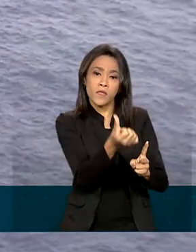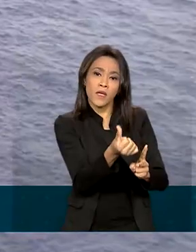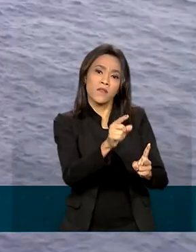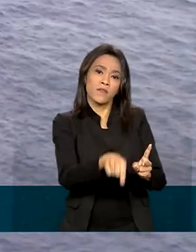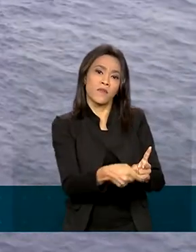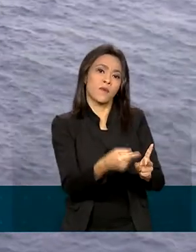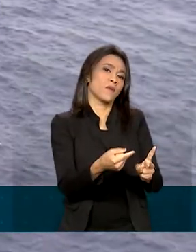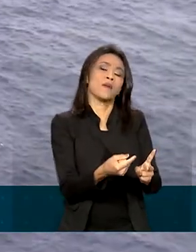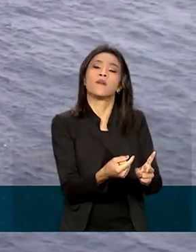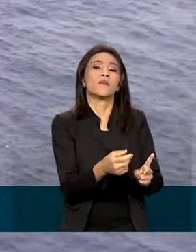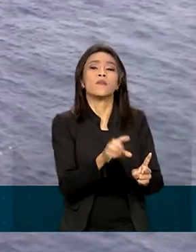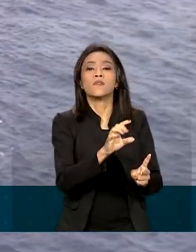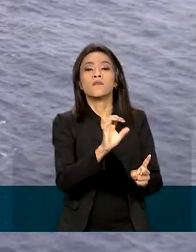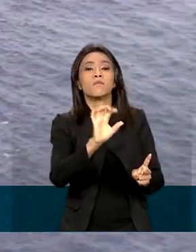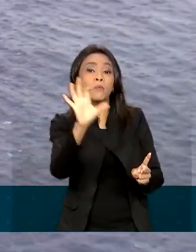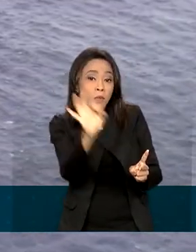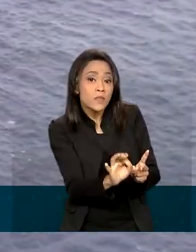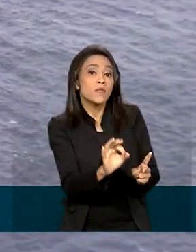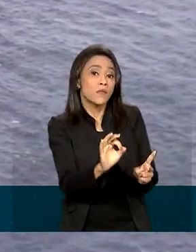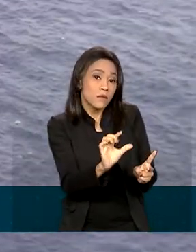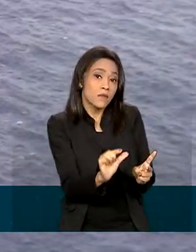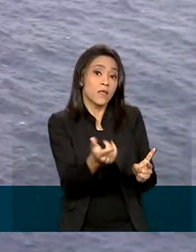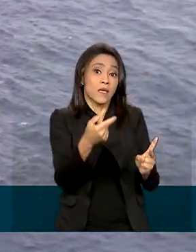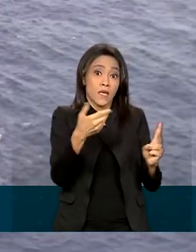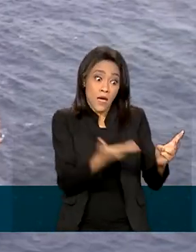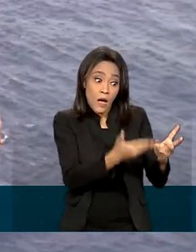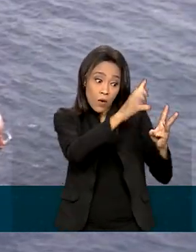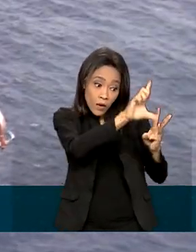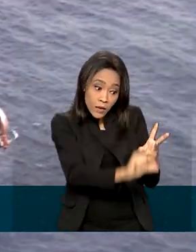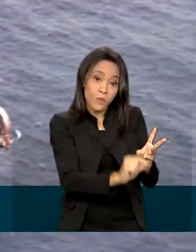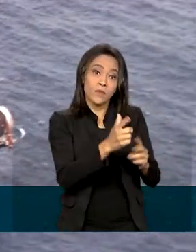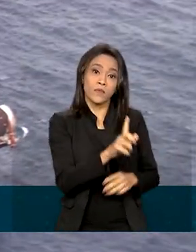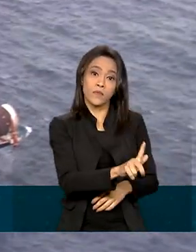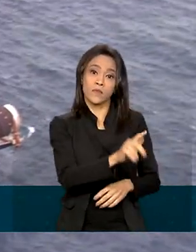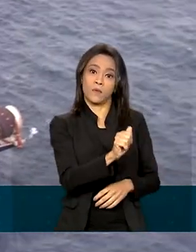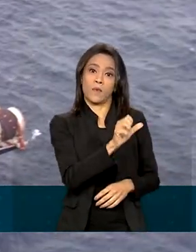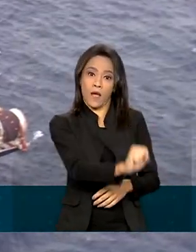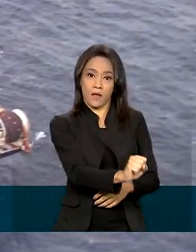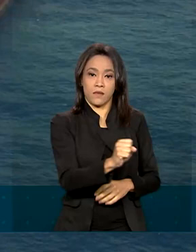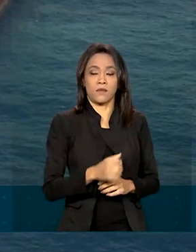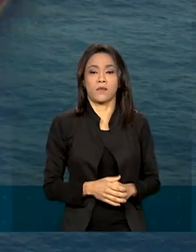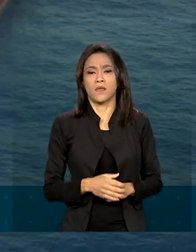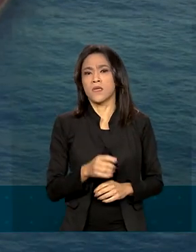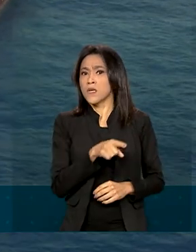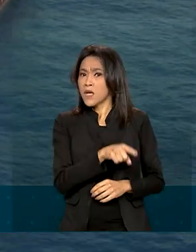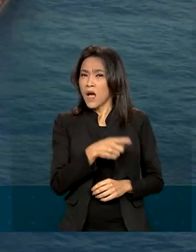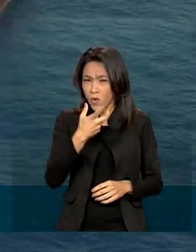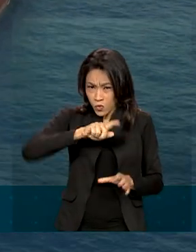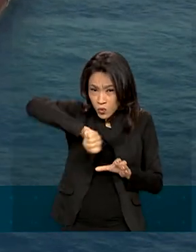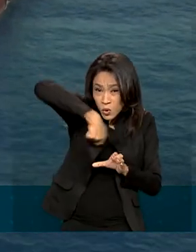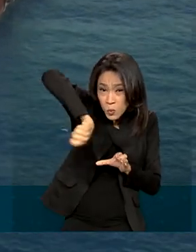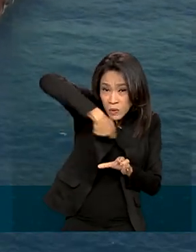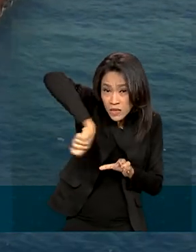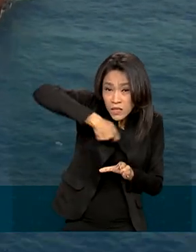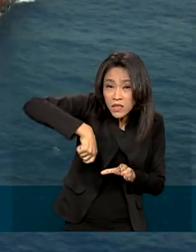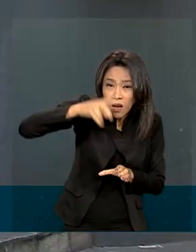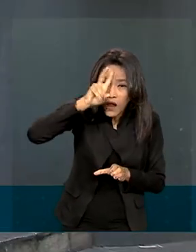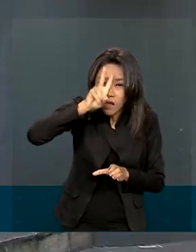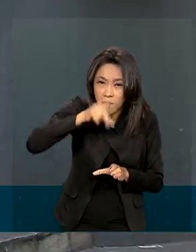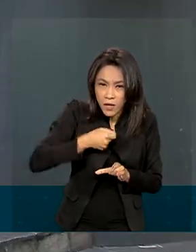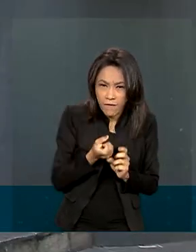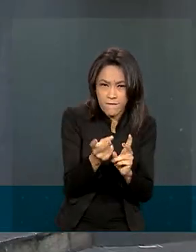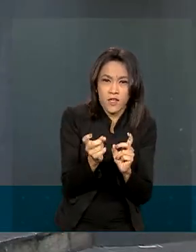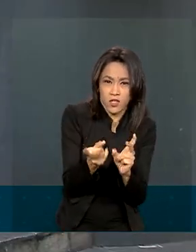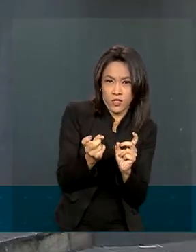o que possibilitou, então, essa queda agora no gás. Agora, veja bem, o valor não vai reduzir no gás de cozinha, aquele que é vendido